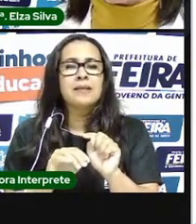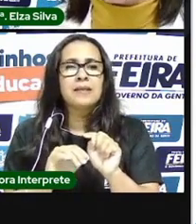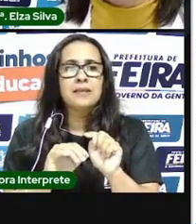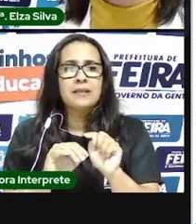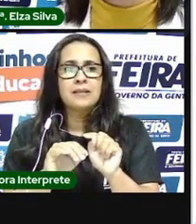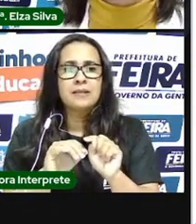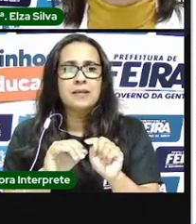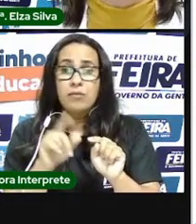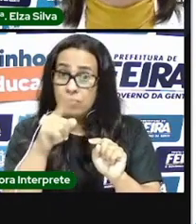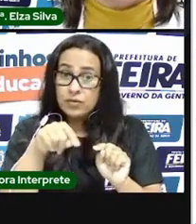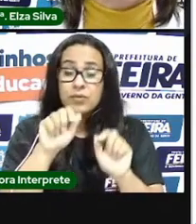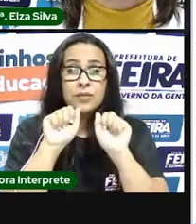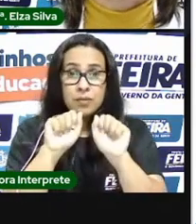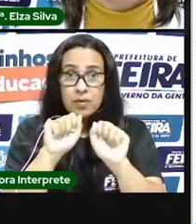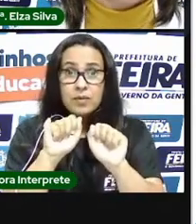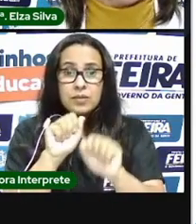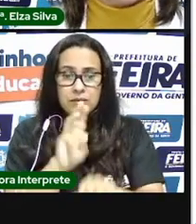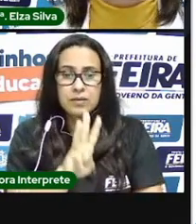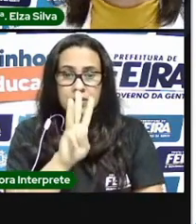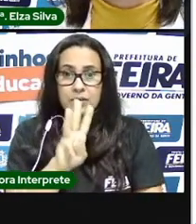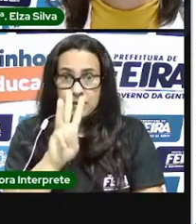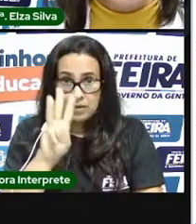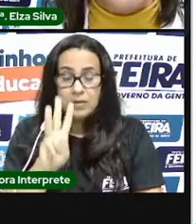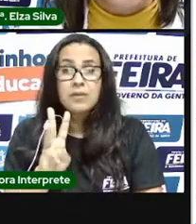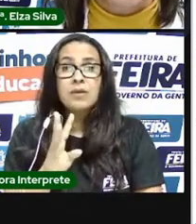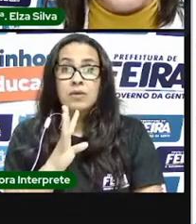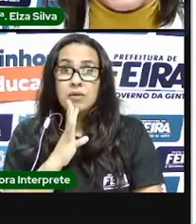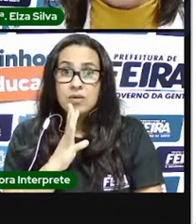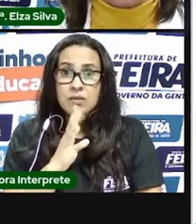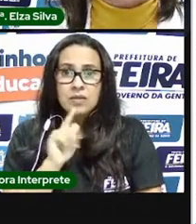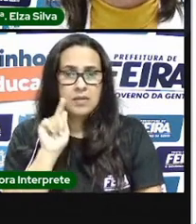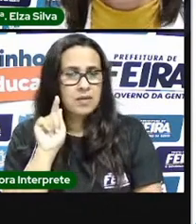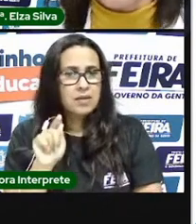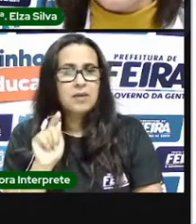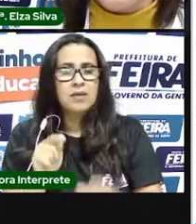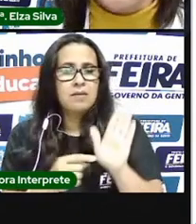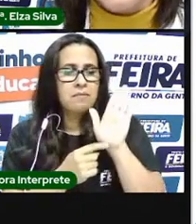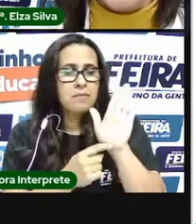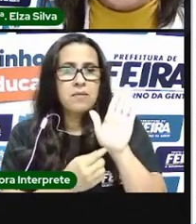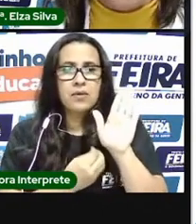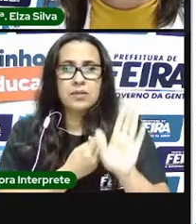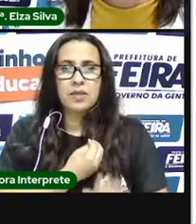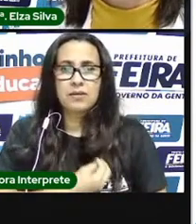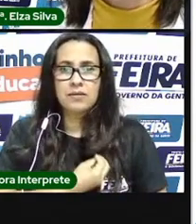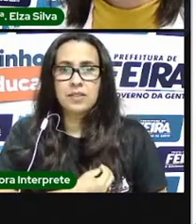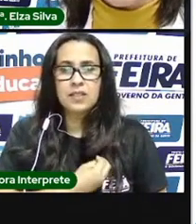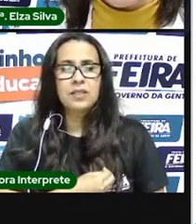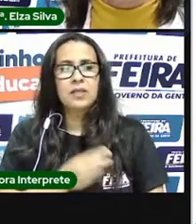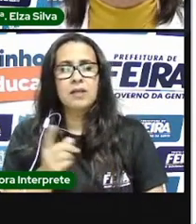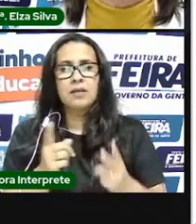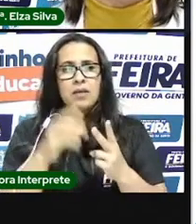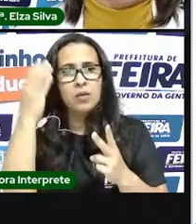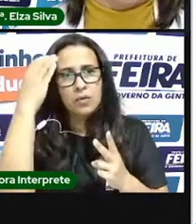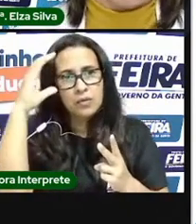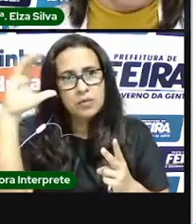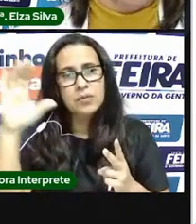obras de arte de César Romero ele representa a vida a cultura de um povo dando voz a